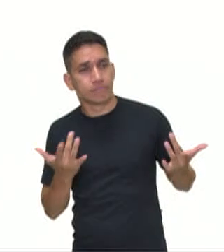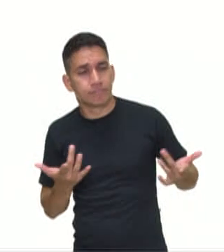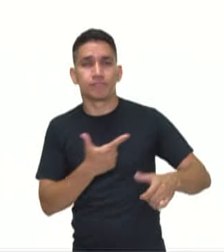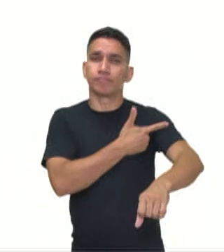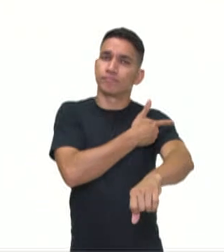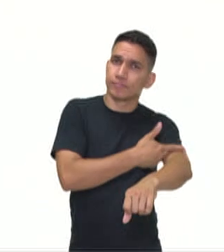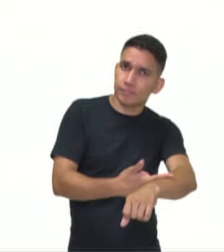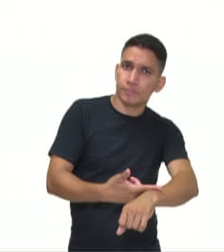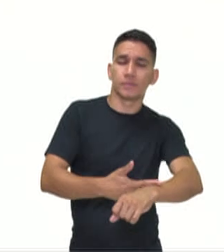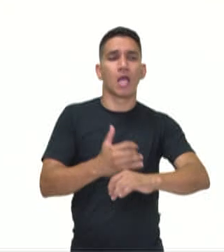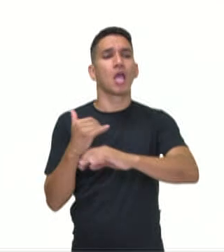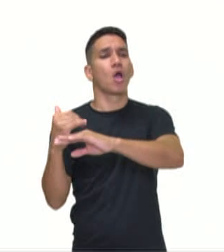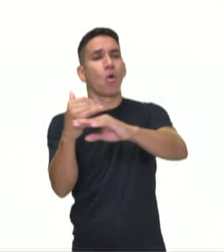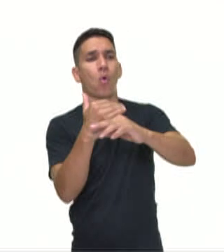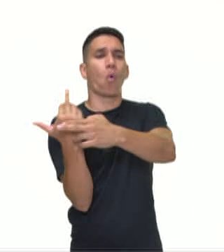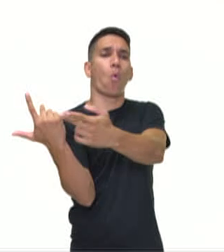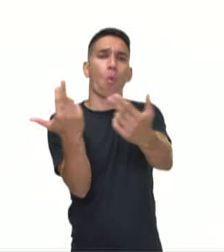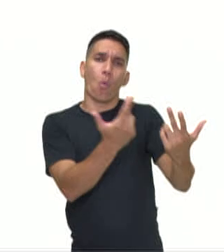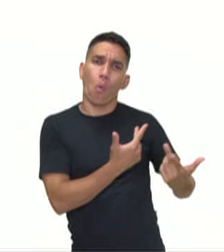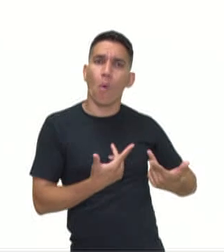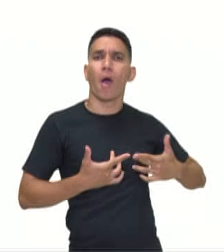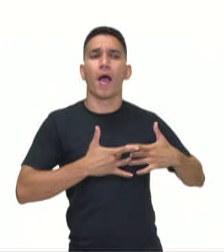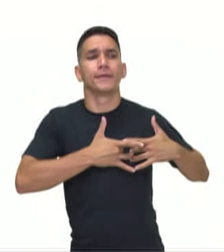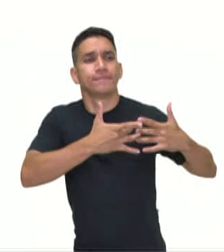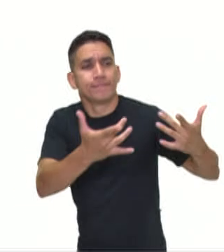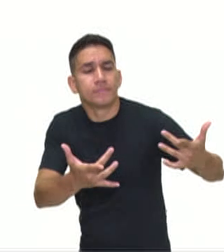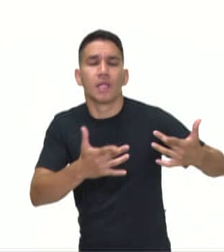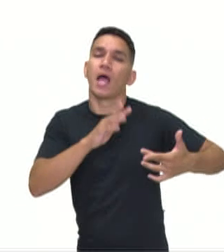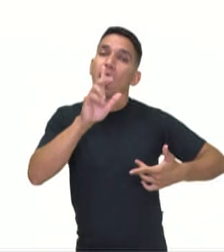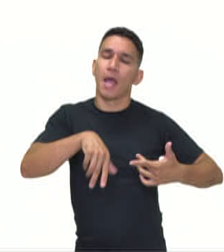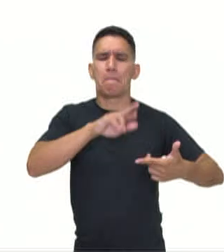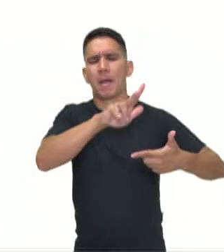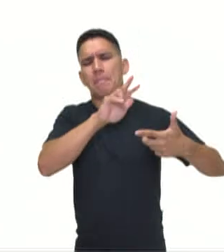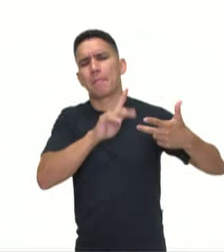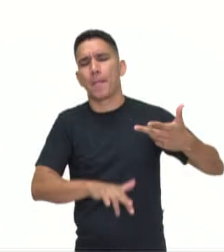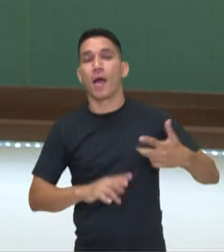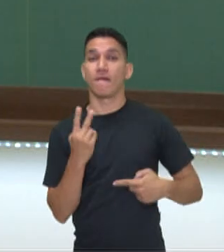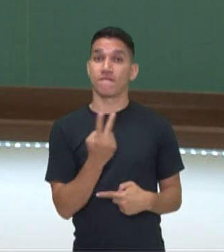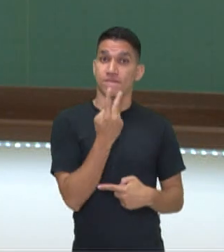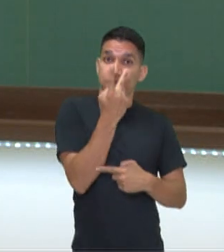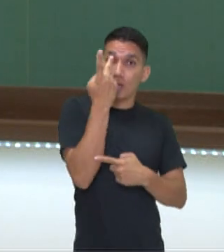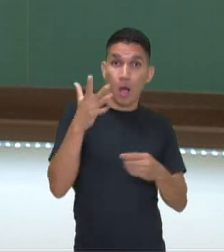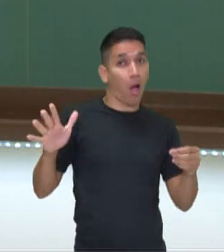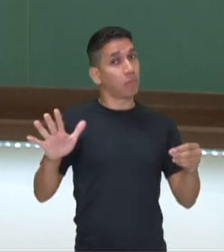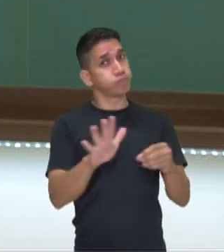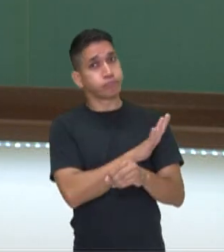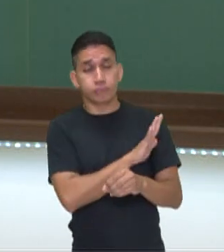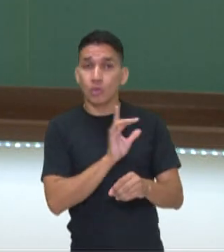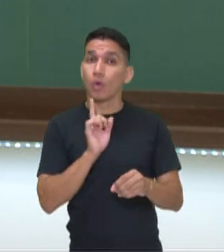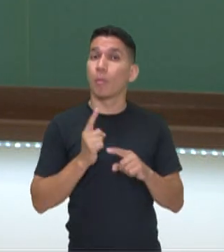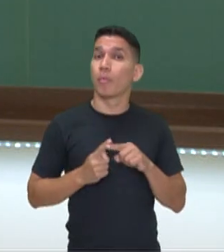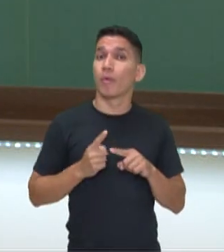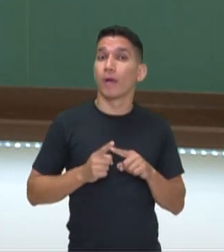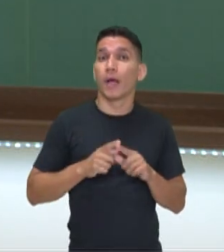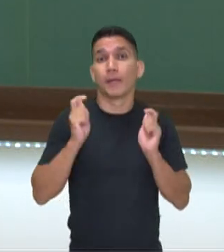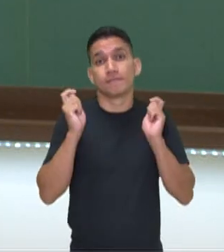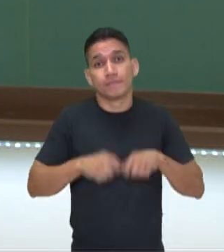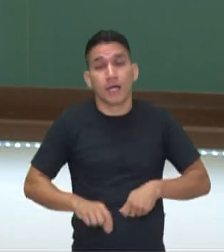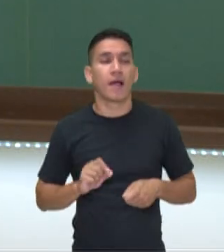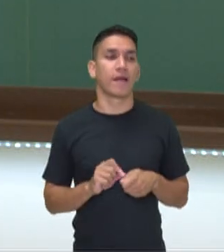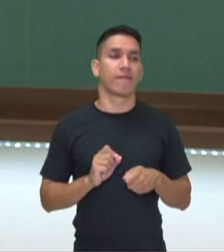educação, igualdade, compaixão. São valores importantes, valores aí absolutos porque podem ser